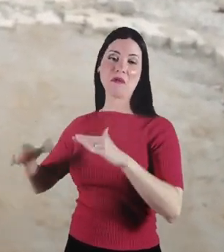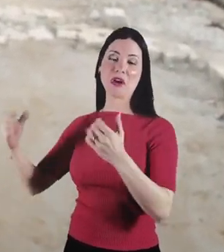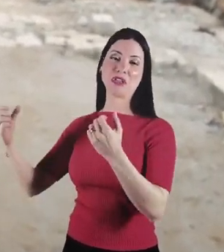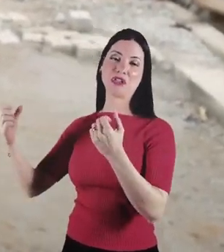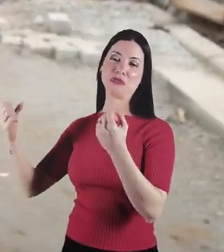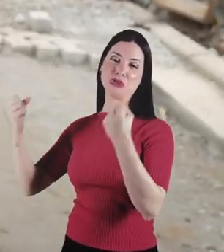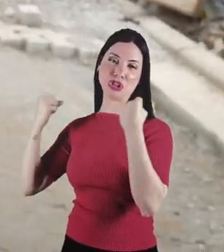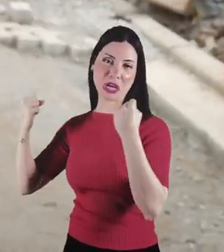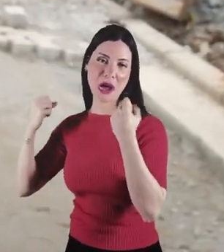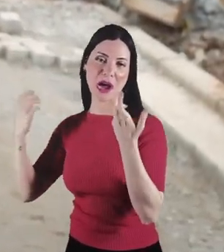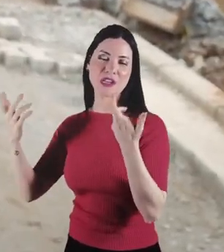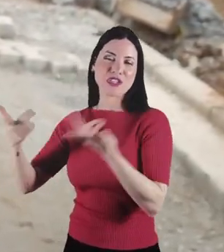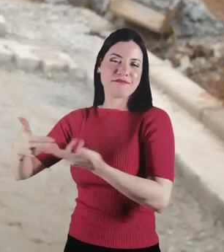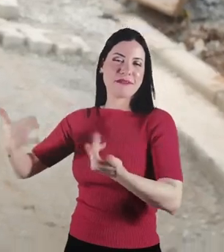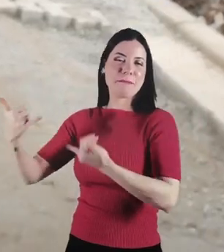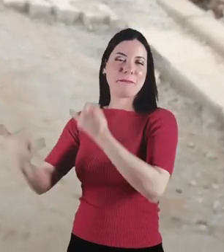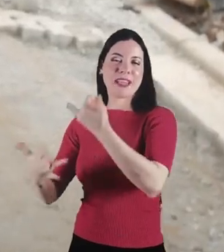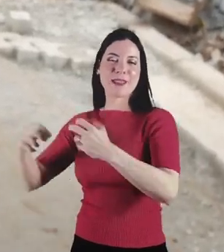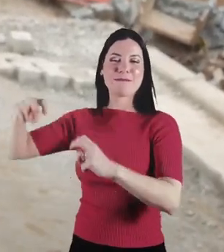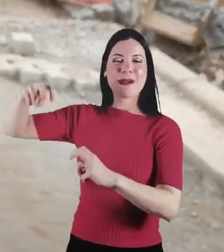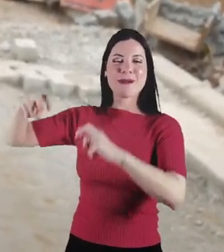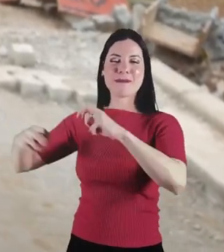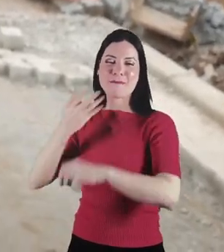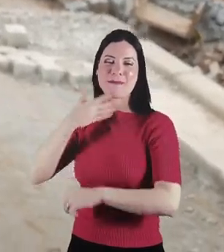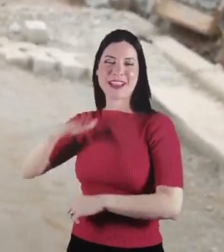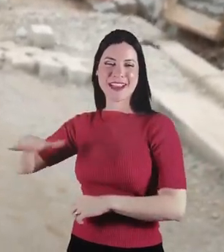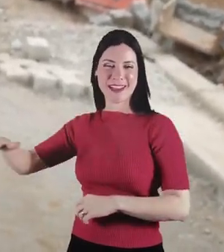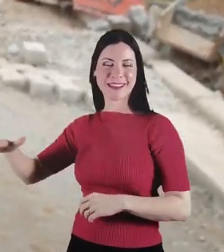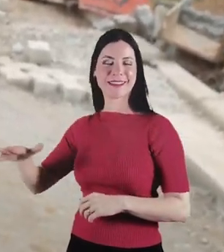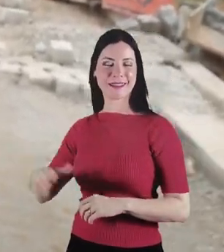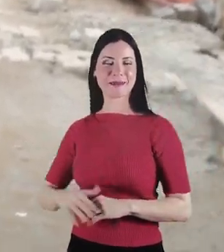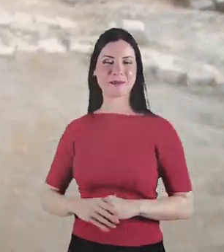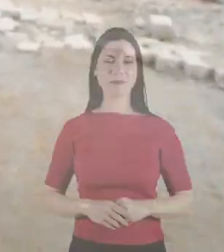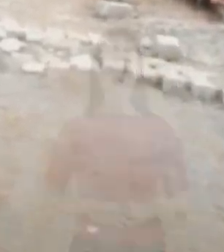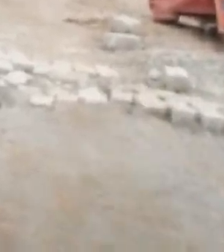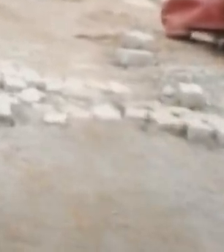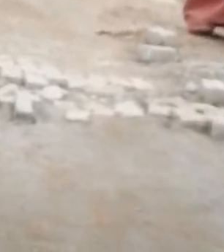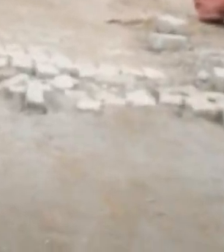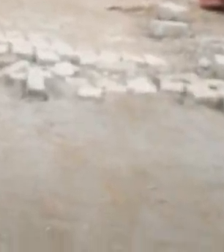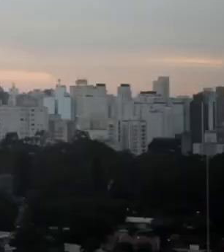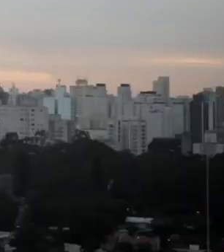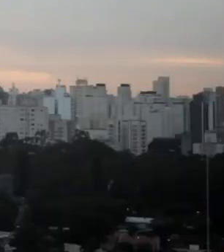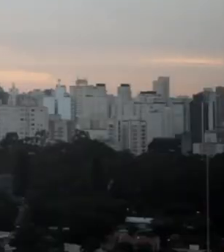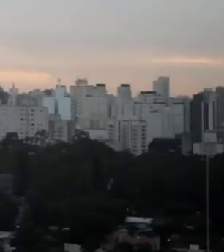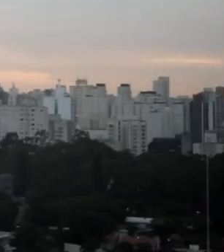e aí tem outros equipamentos, talvez de ginástica, de brinquedo para as crianças.